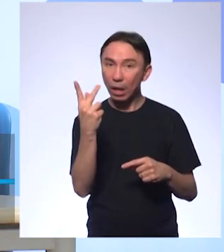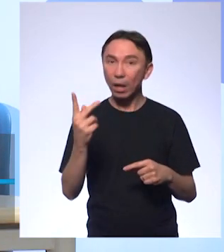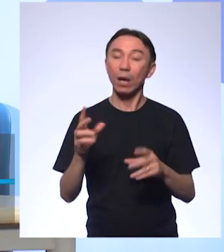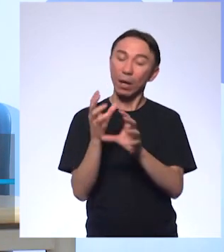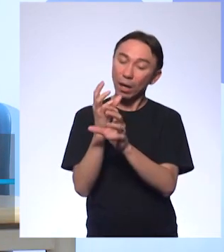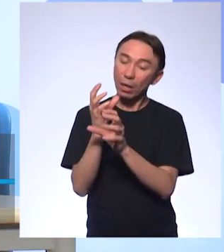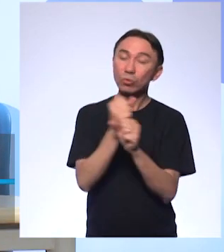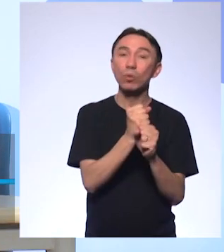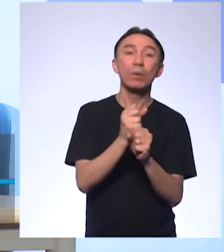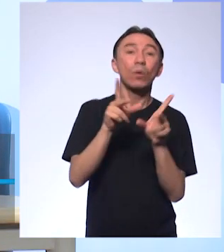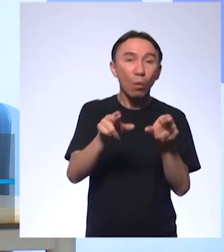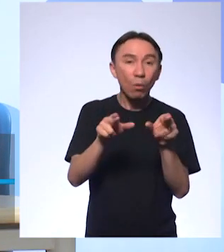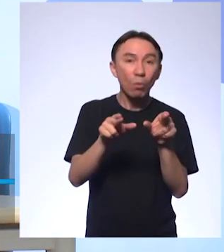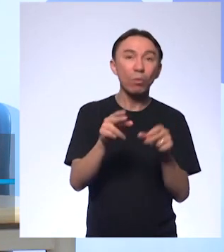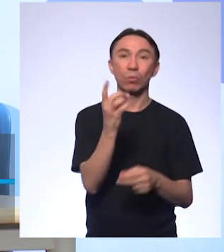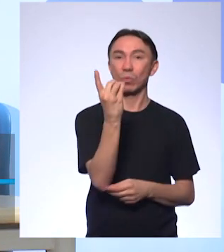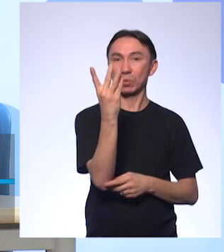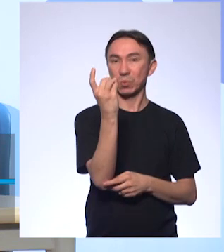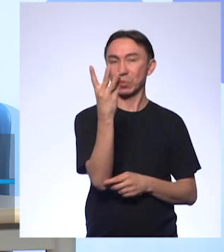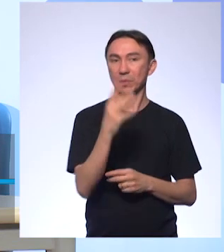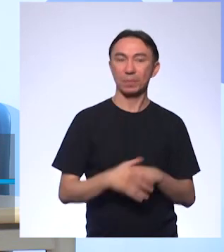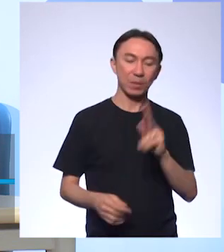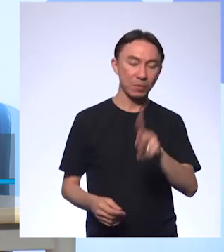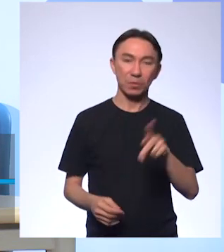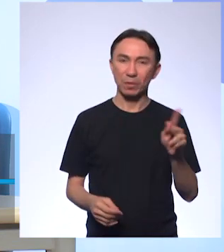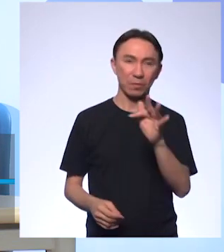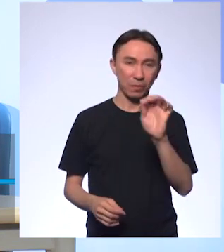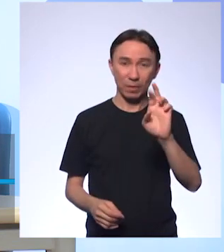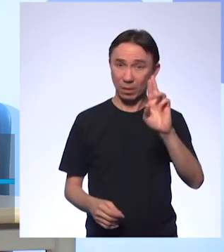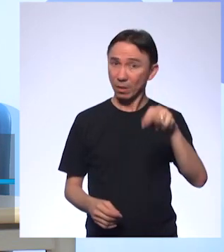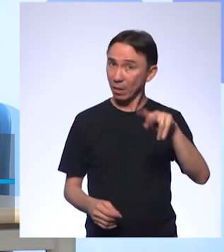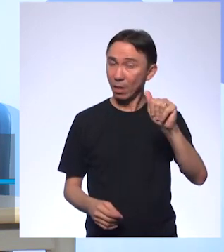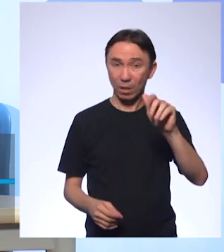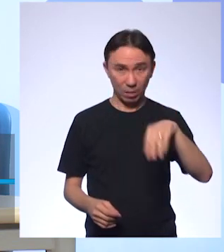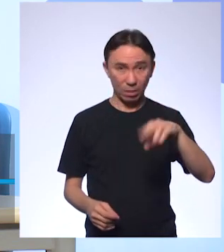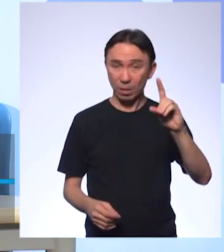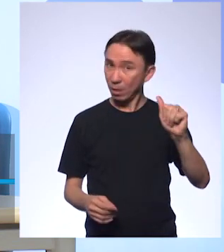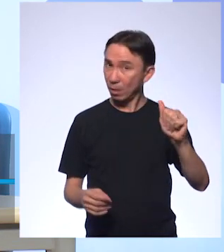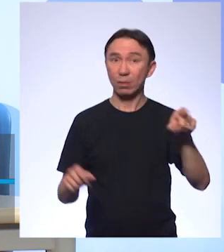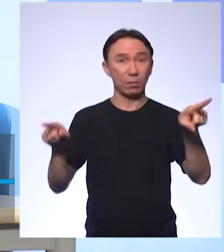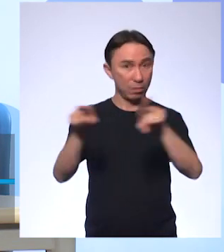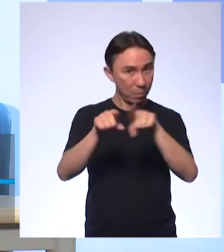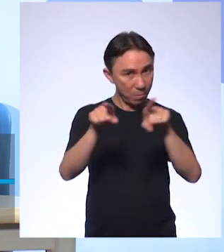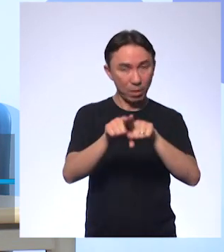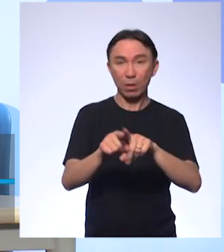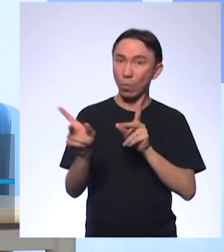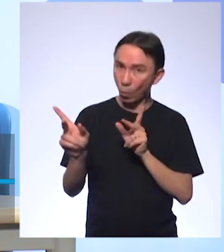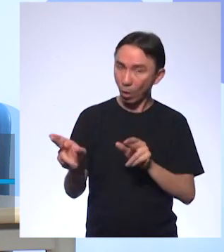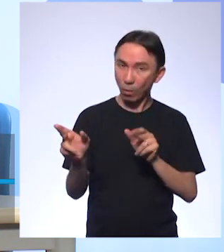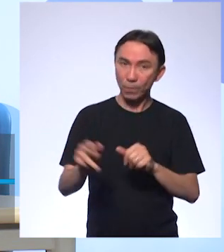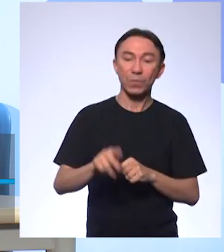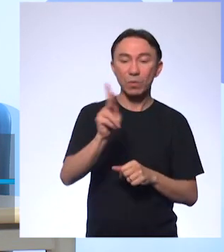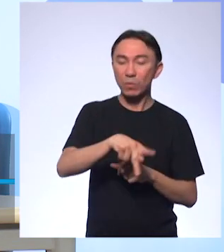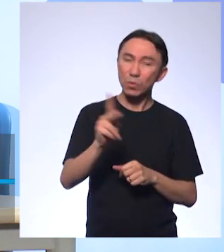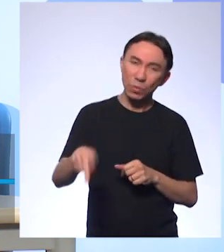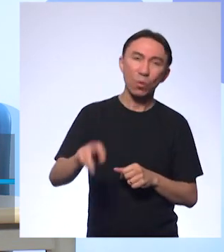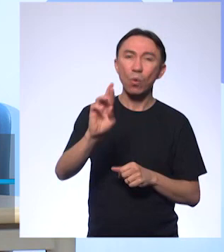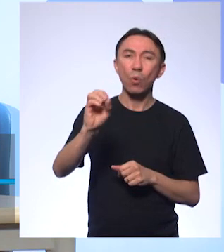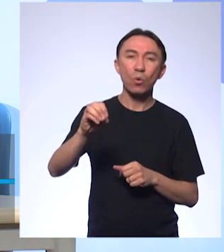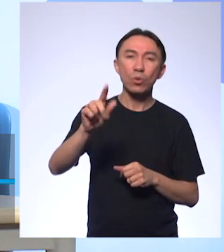Olha só, professora Fernanda também cita a mesma fórmula. Professor Luiz Rogério também,